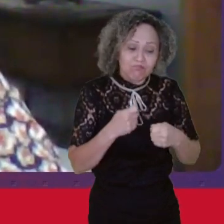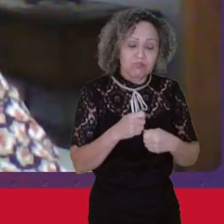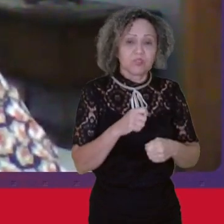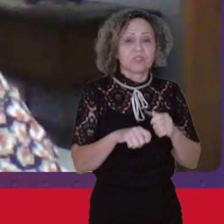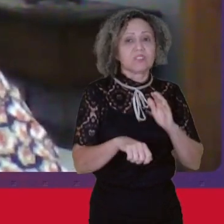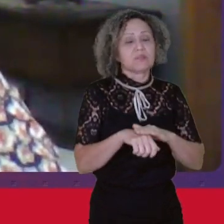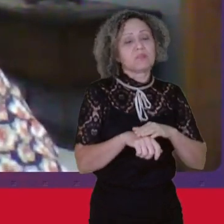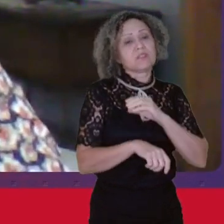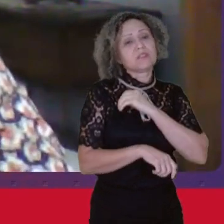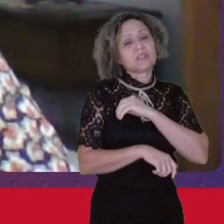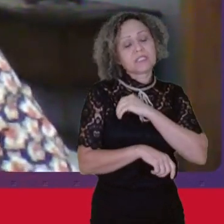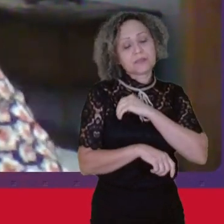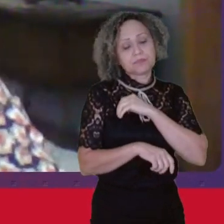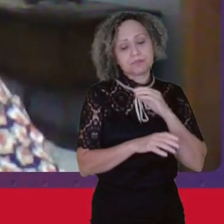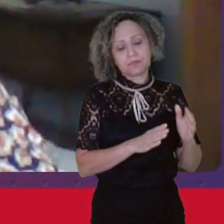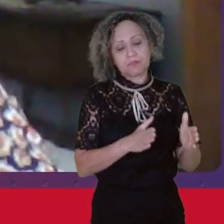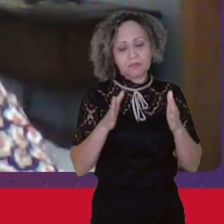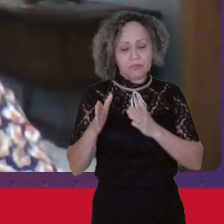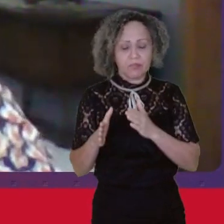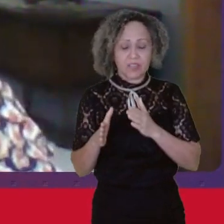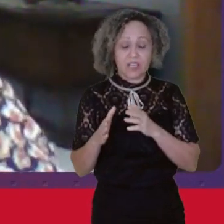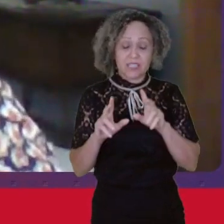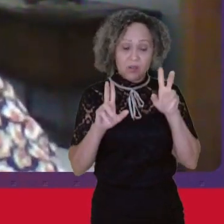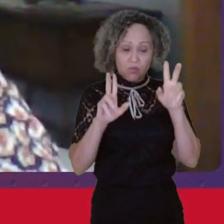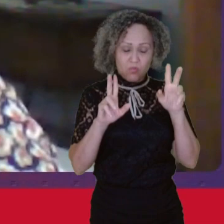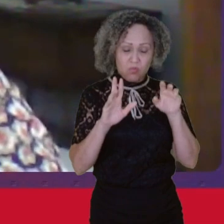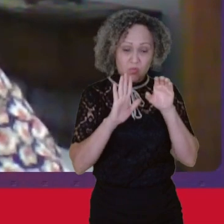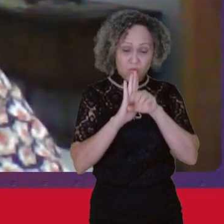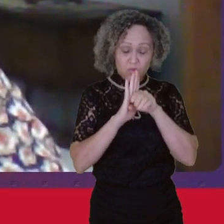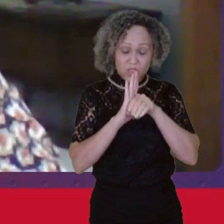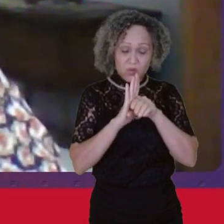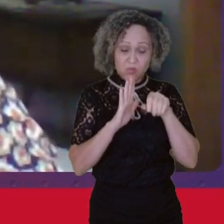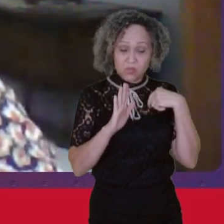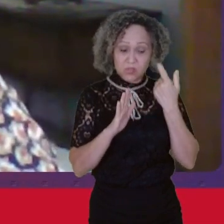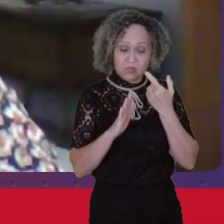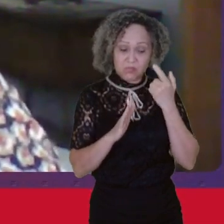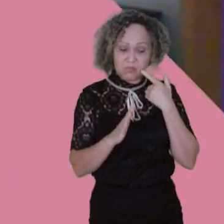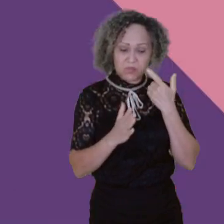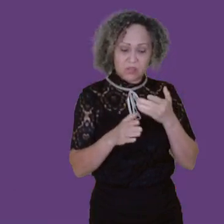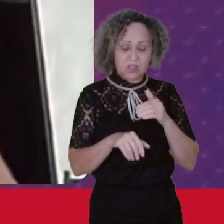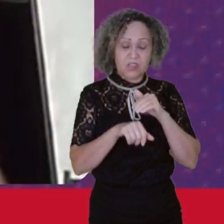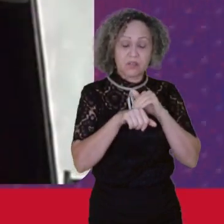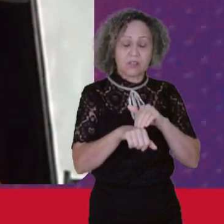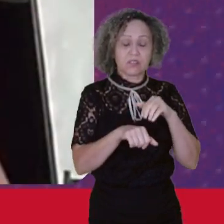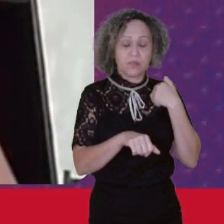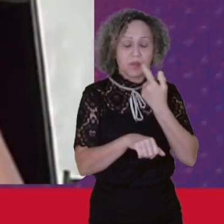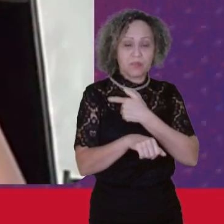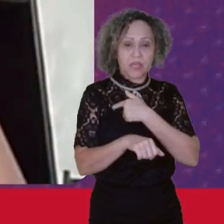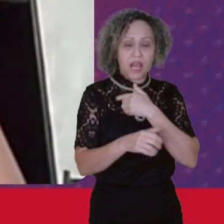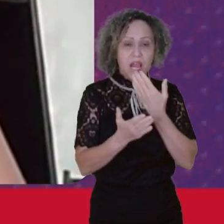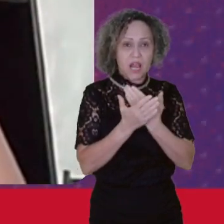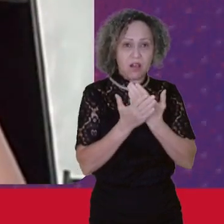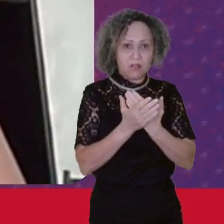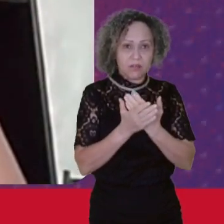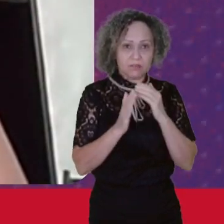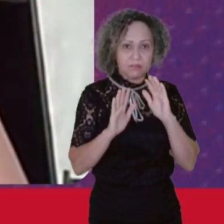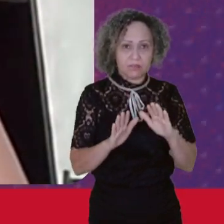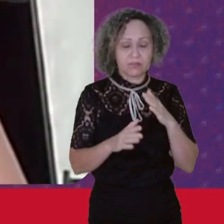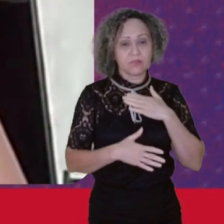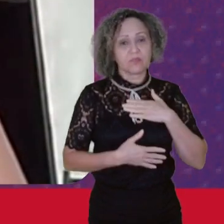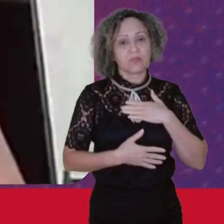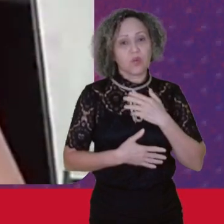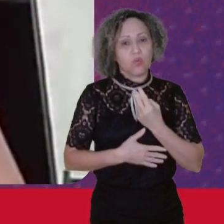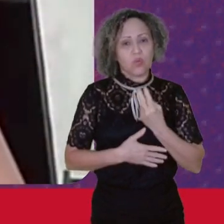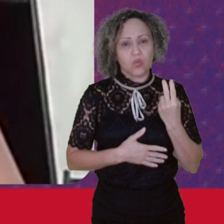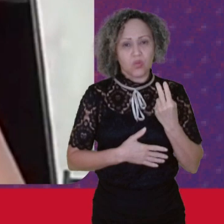nossa primeira aula E ansiosa para encontrá-las Novamente na próxima aula Meu nome é Mônica Cristina